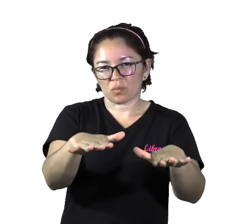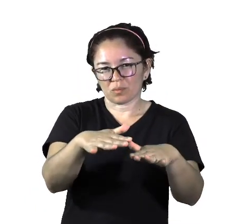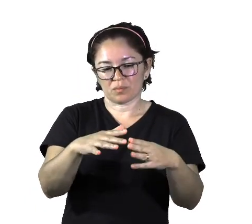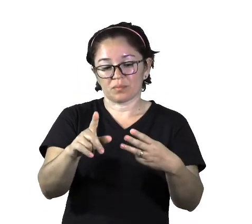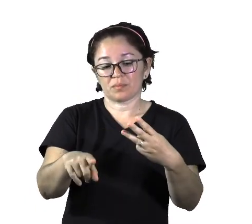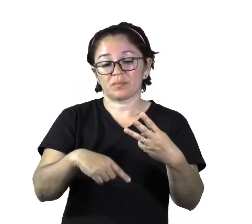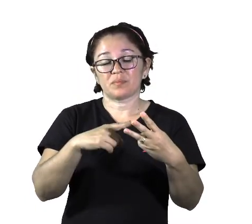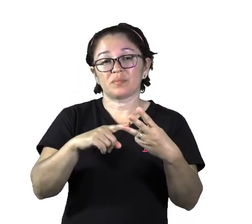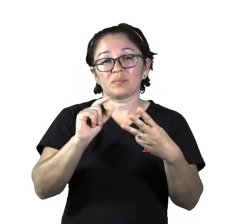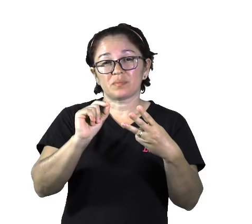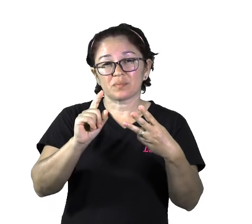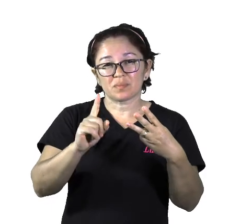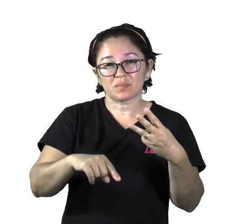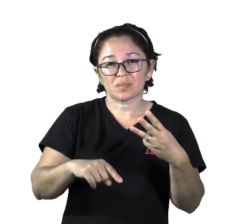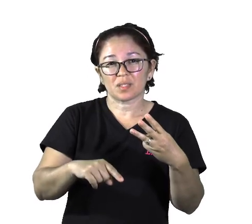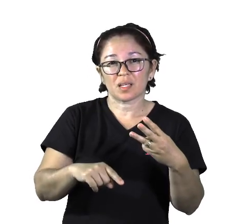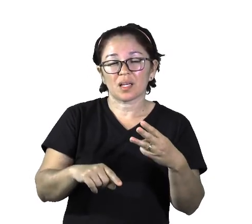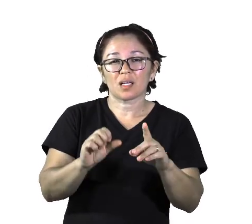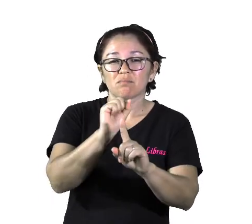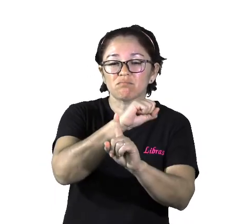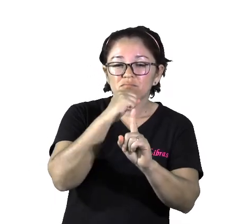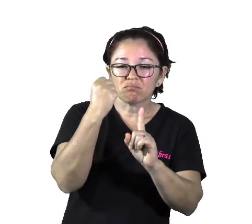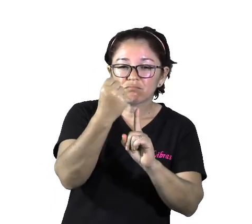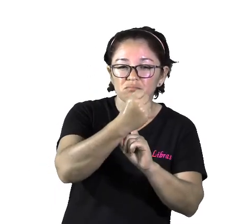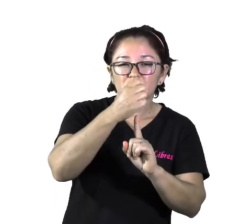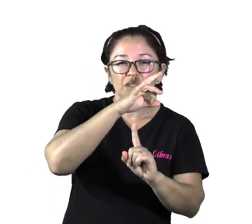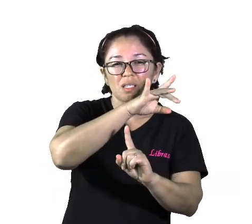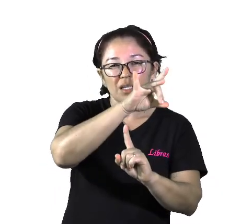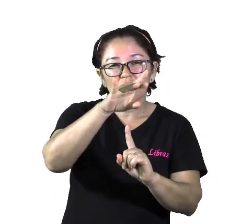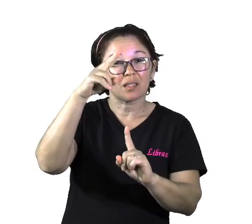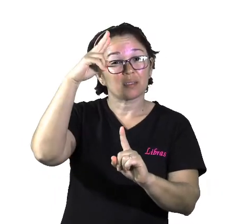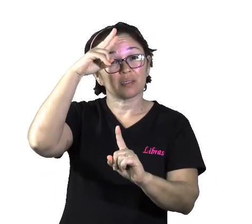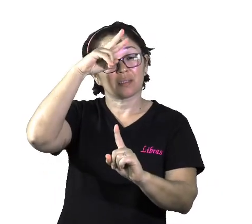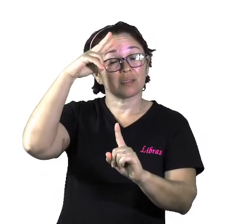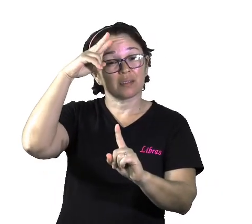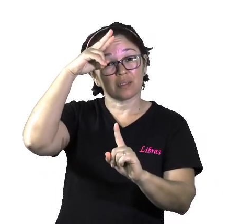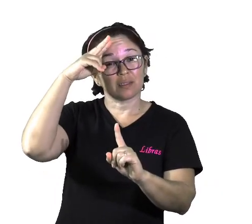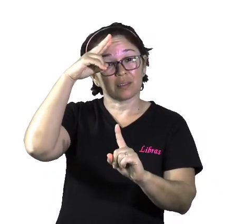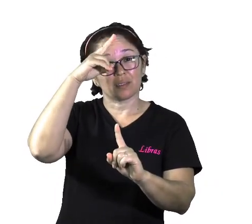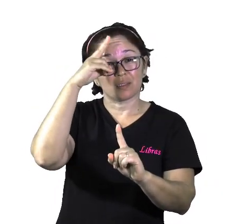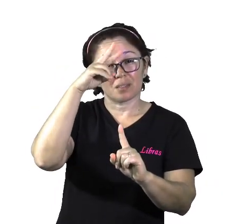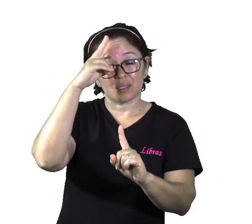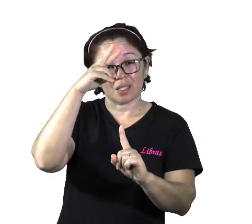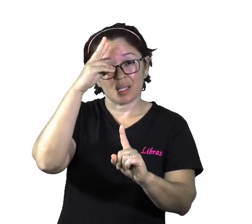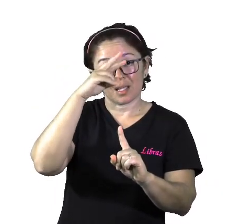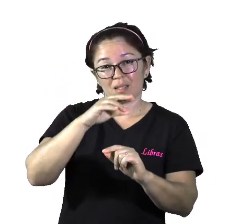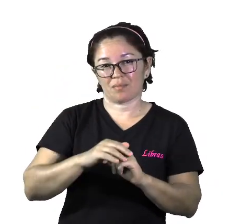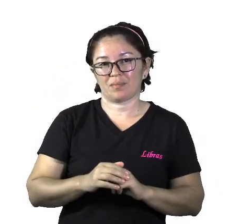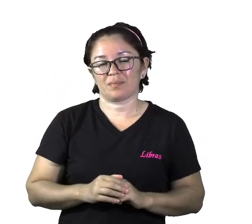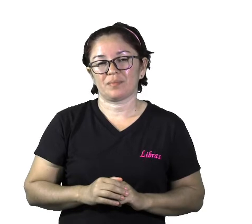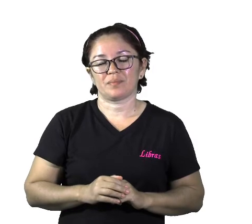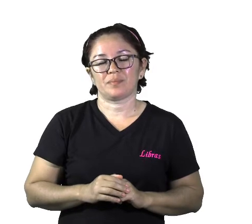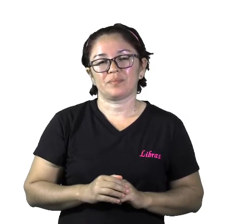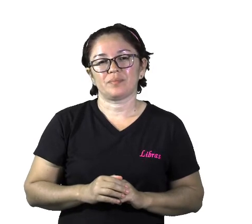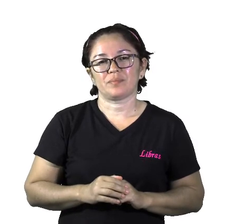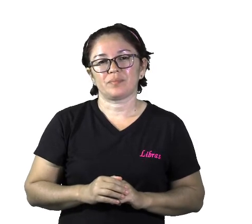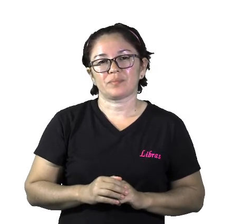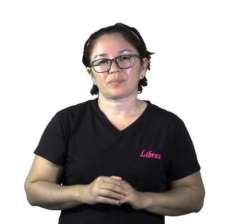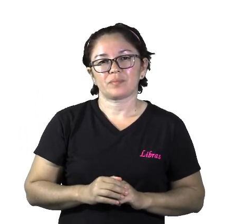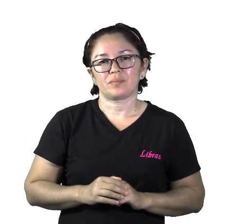praticamente todos os indivíduos e grupos sociais pertencentes a uma sociedade.